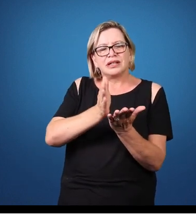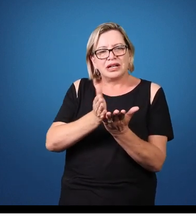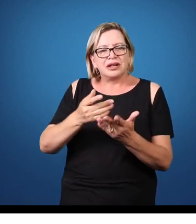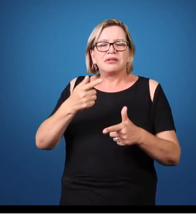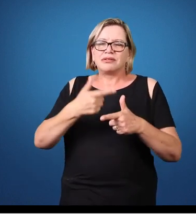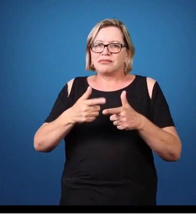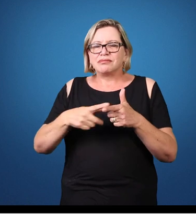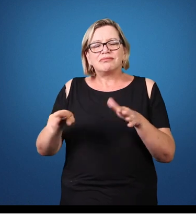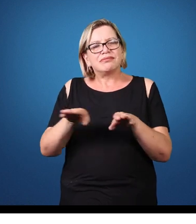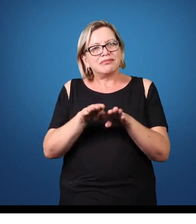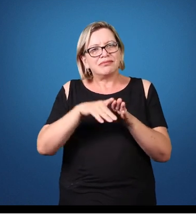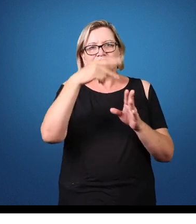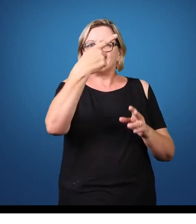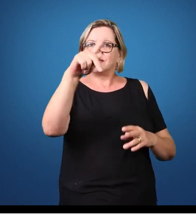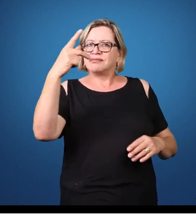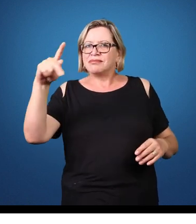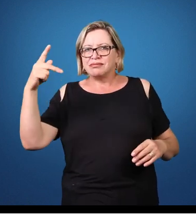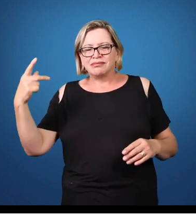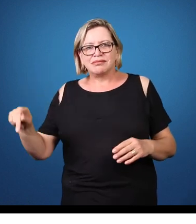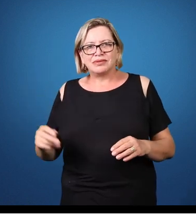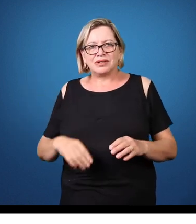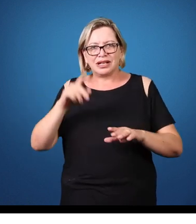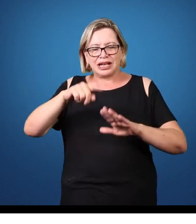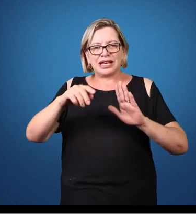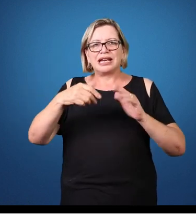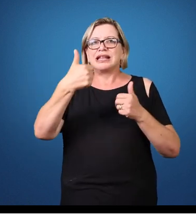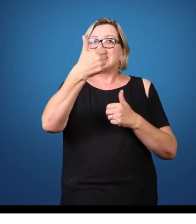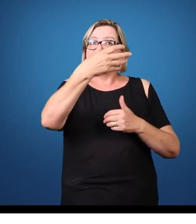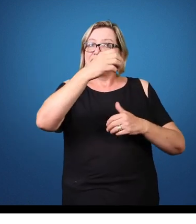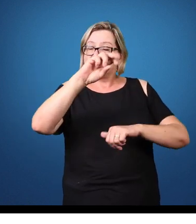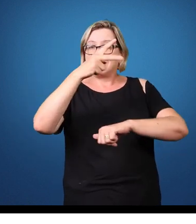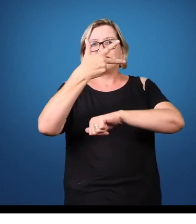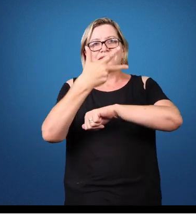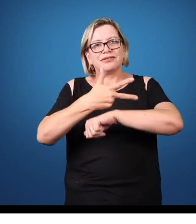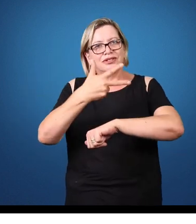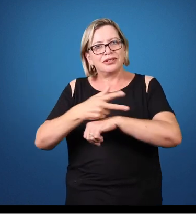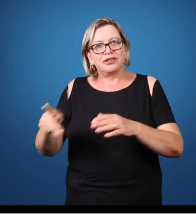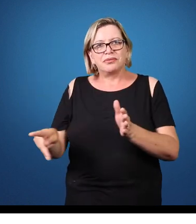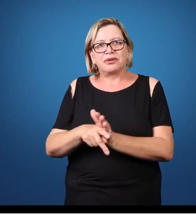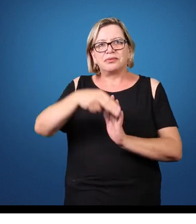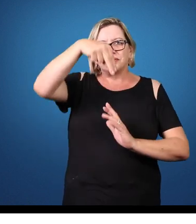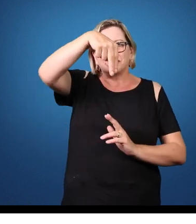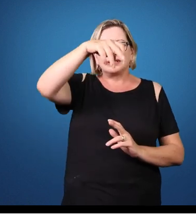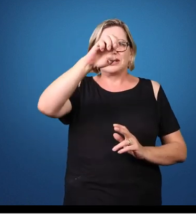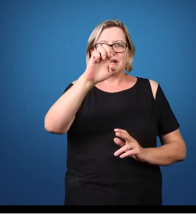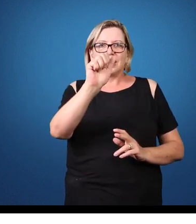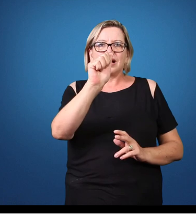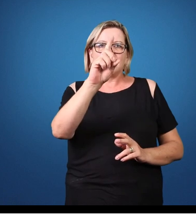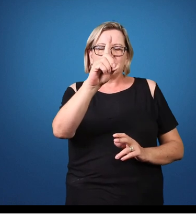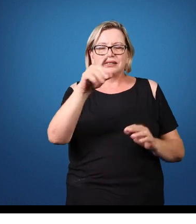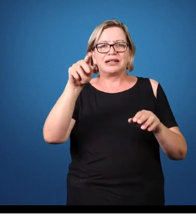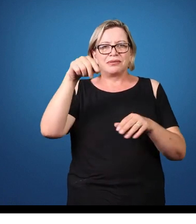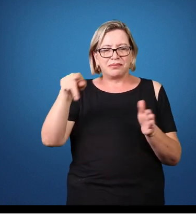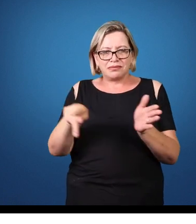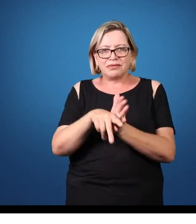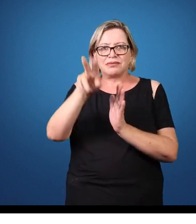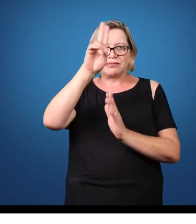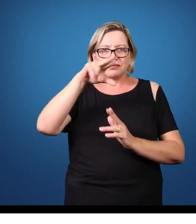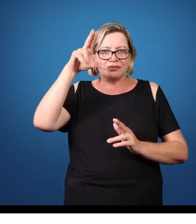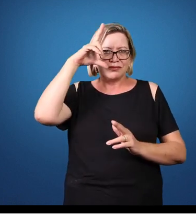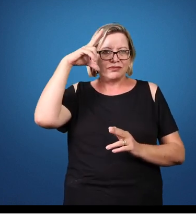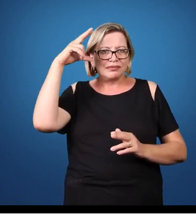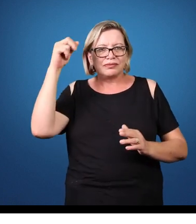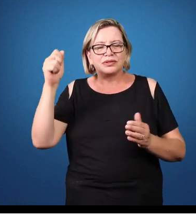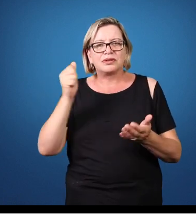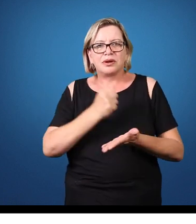também é sua. Essa é uma produção de 10 episódios do Núcleo de Educação à Distância da Unicentro, o NEAD, com